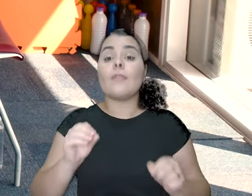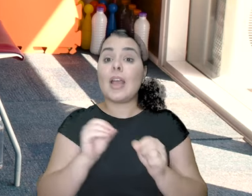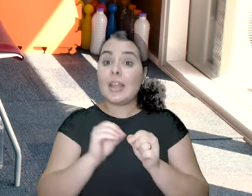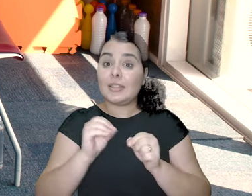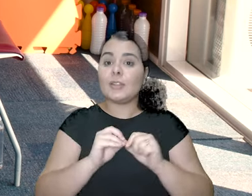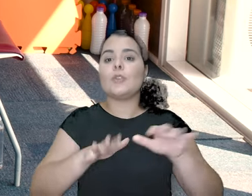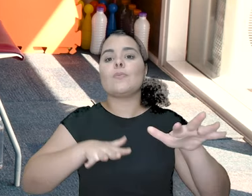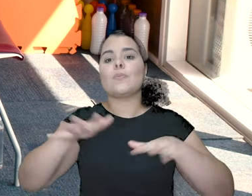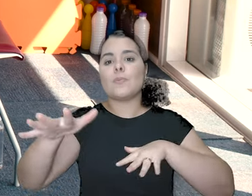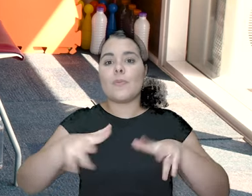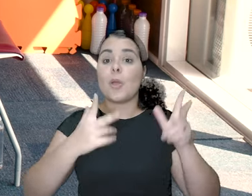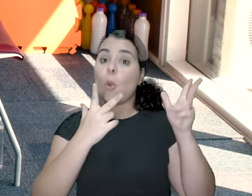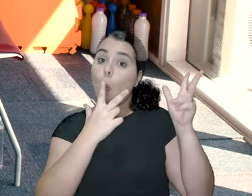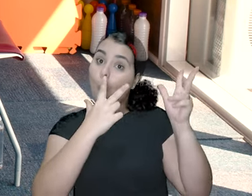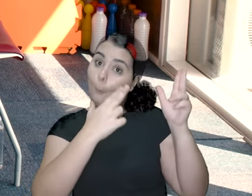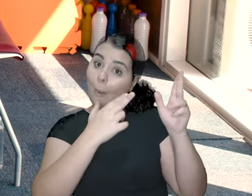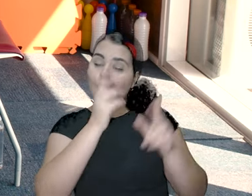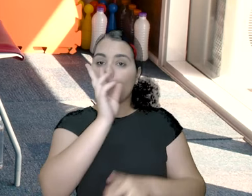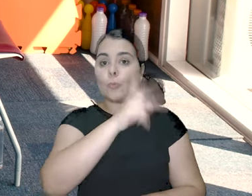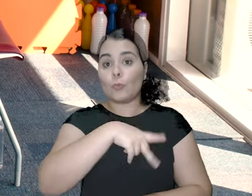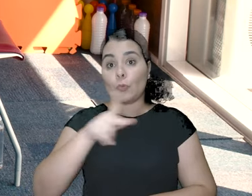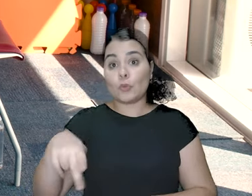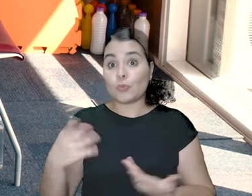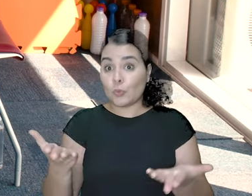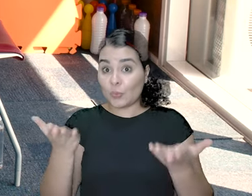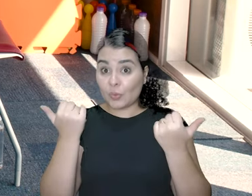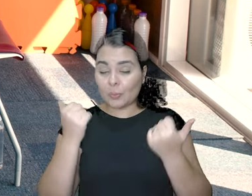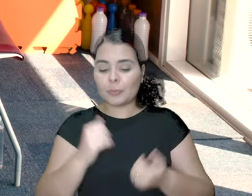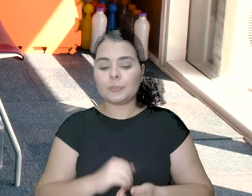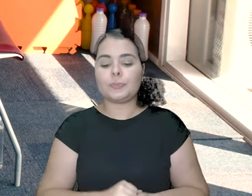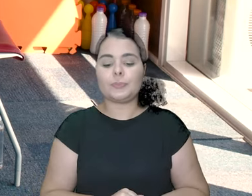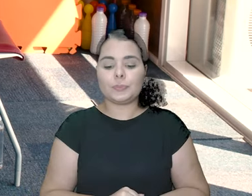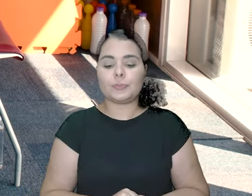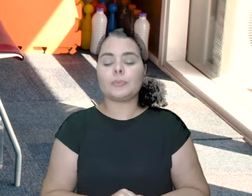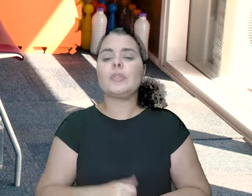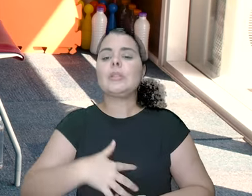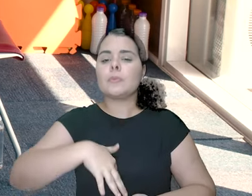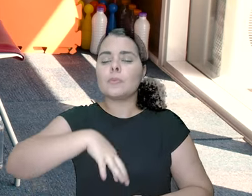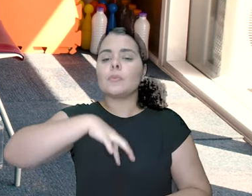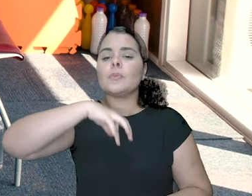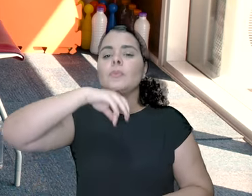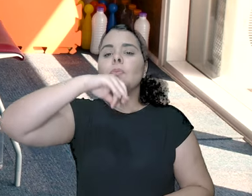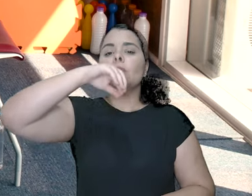vai tocar no outro joelho. Beleza? E começou. E um.